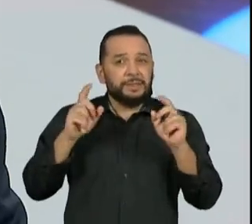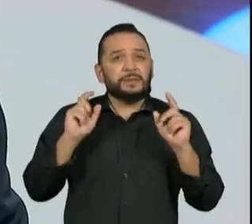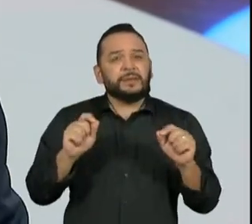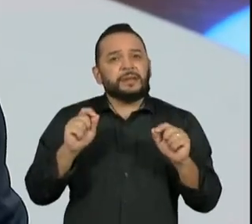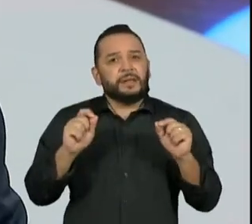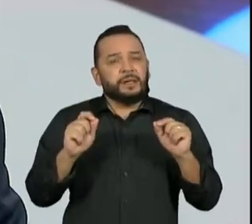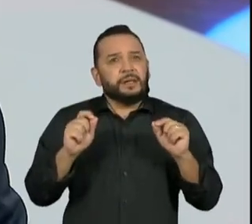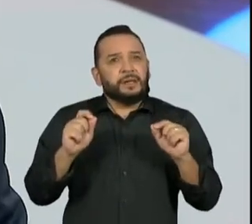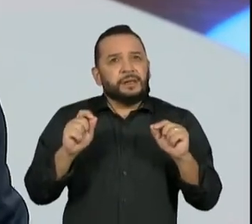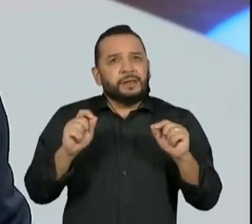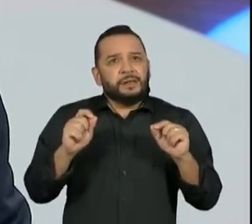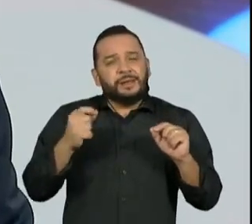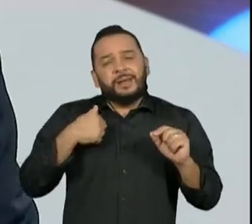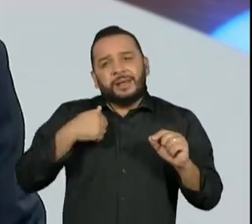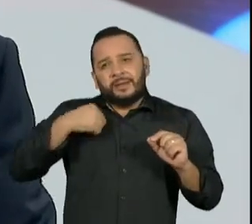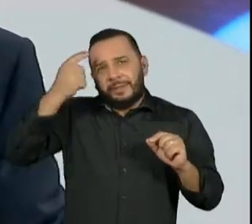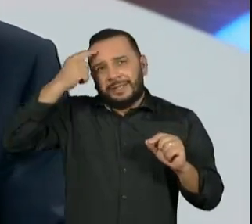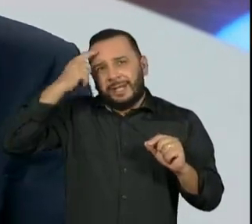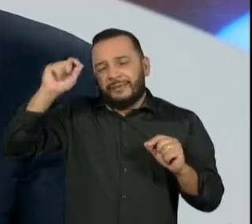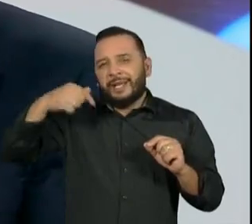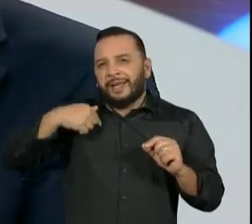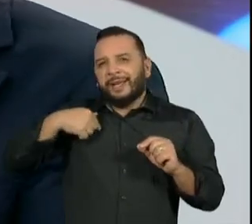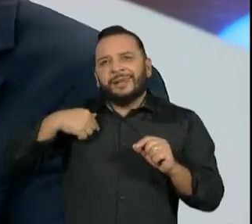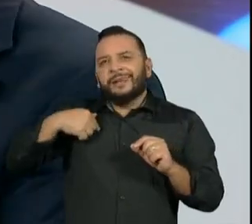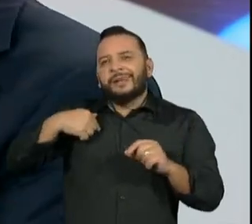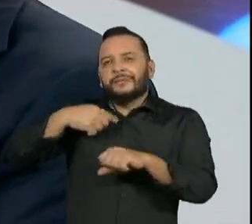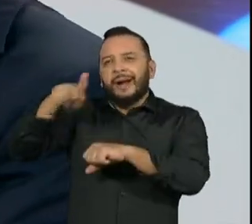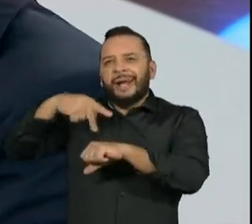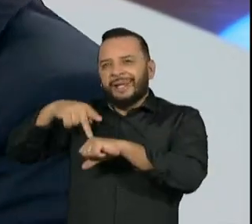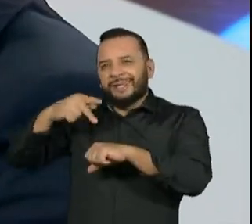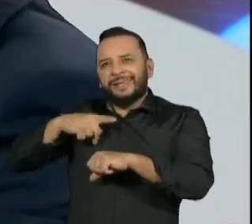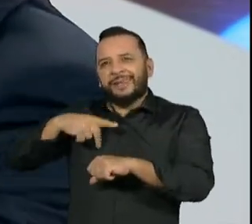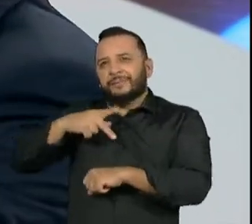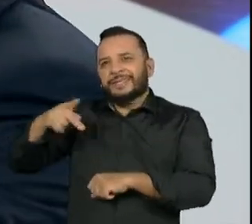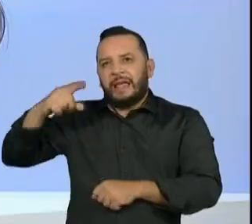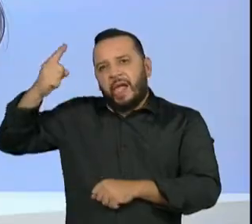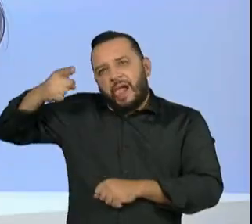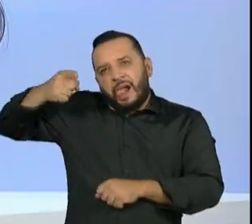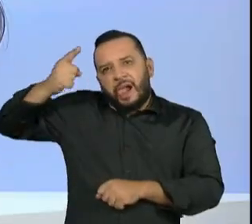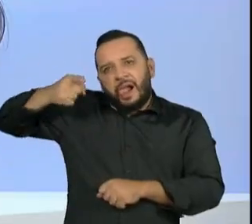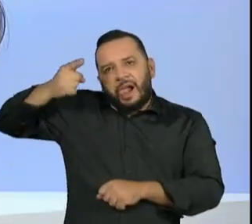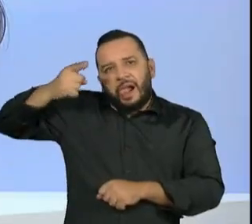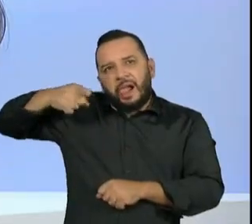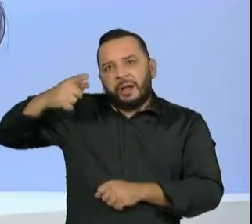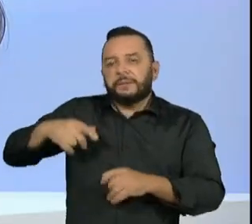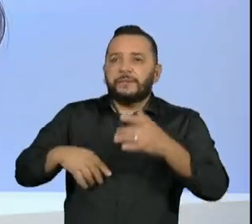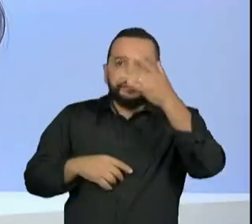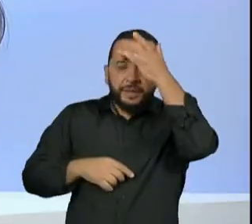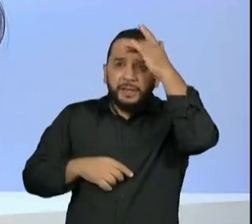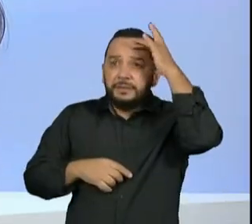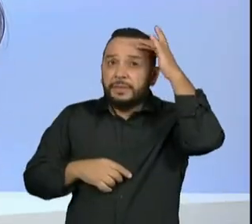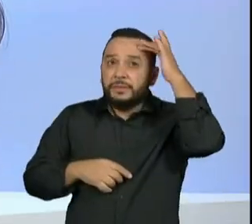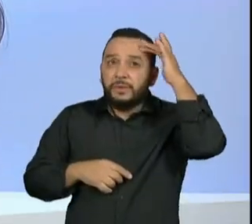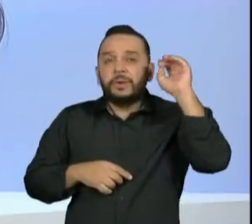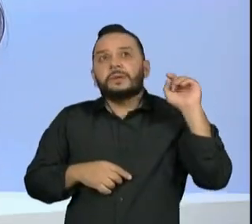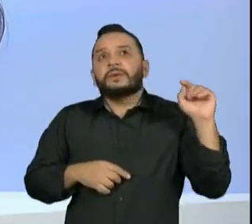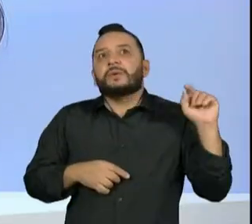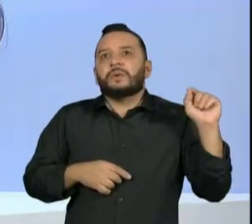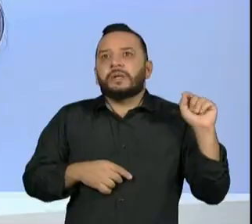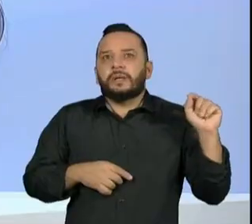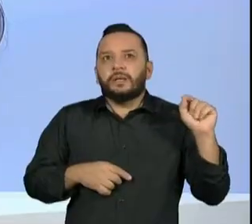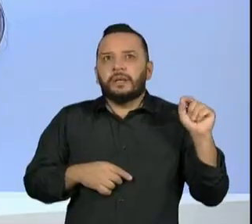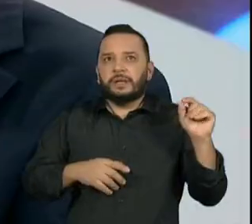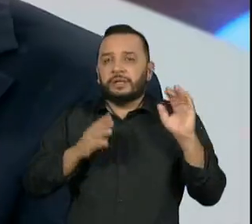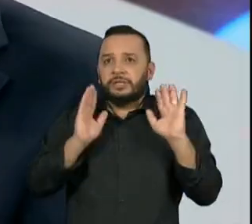só em regimes autoritários ou ditatoriais em que toda a gente vivia obcecado com o